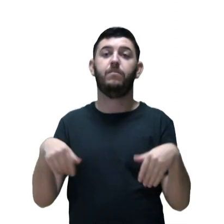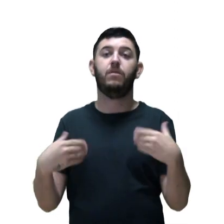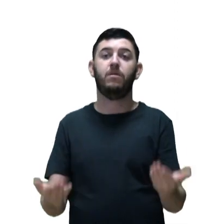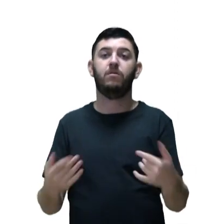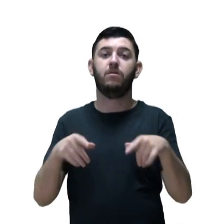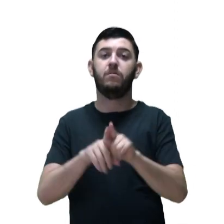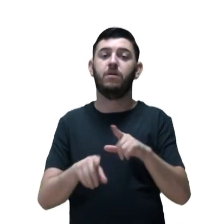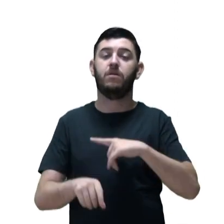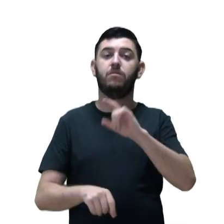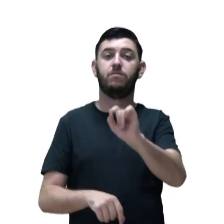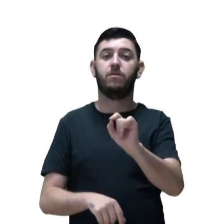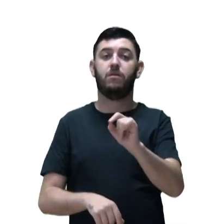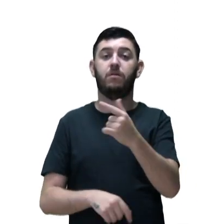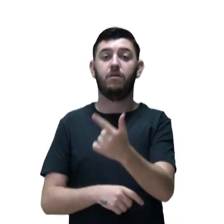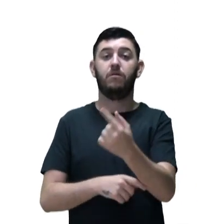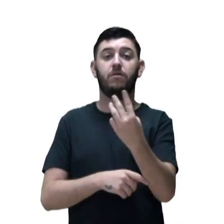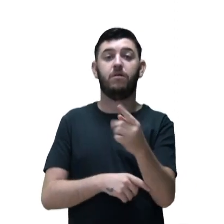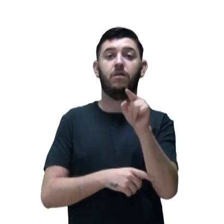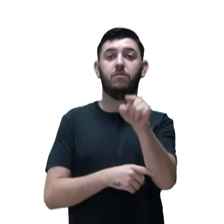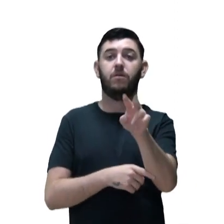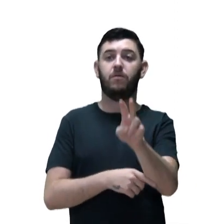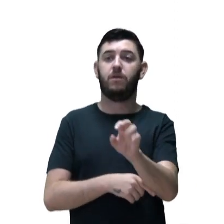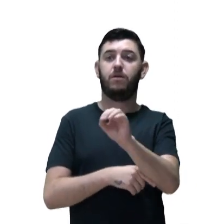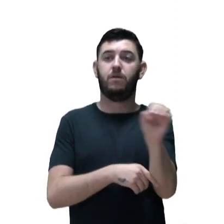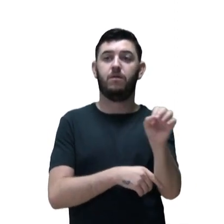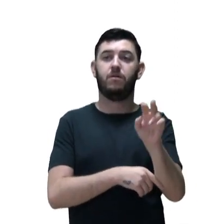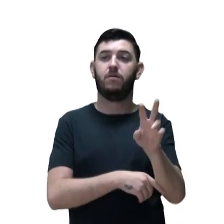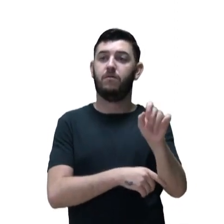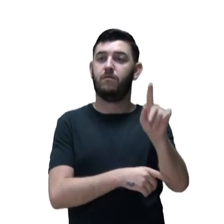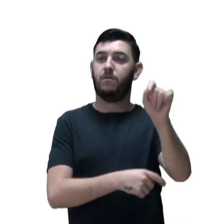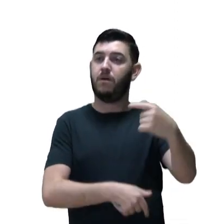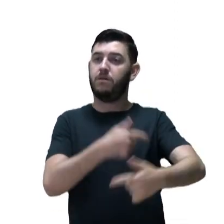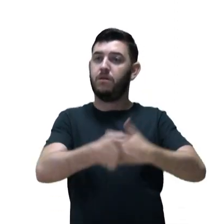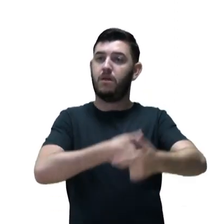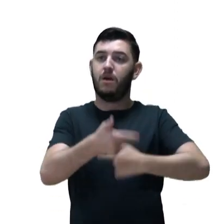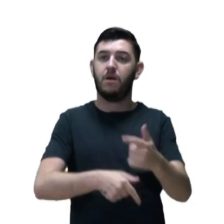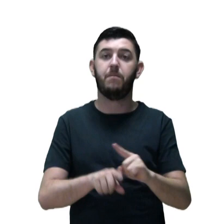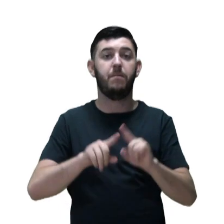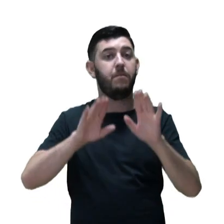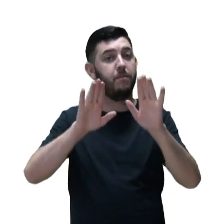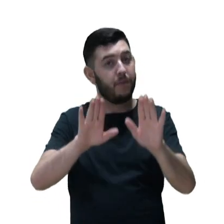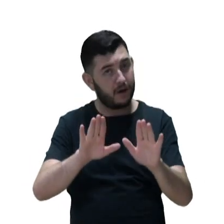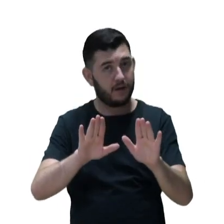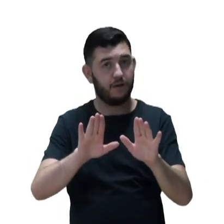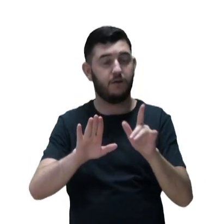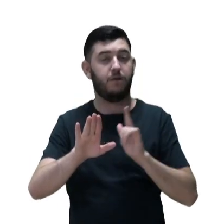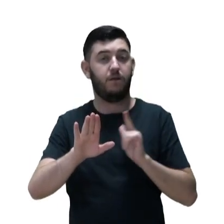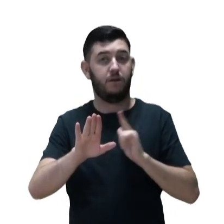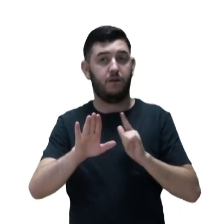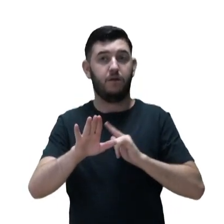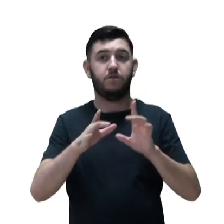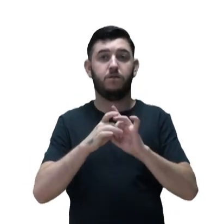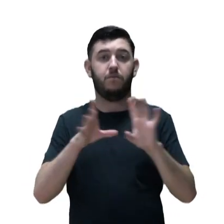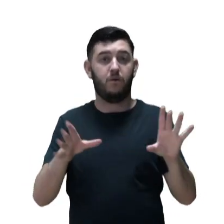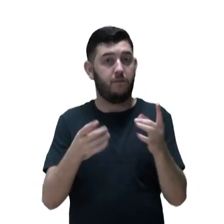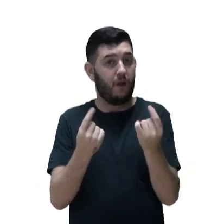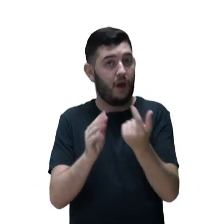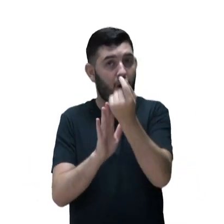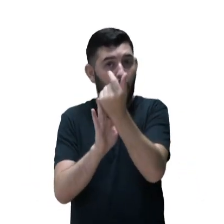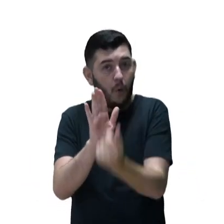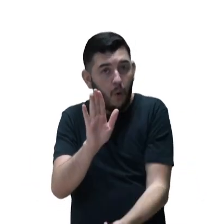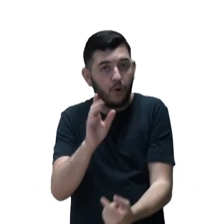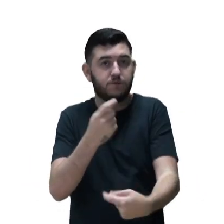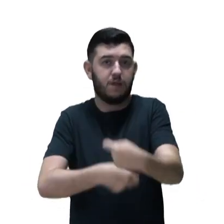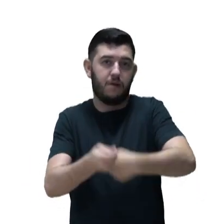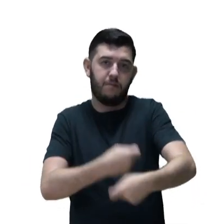pactuação inicial de 23.500 vagas. Mas, a depender da nossa disponibilidade orçamentária, a ideia